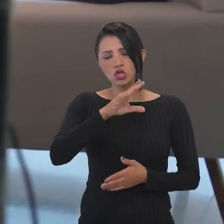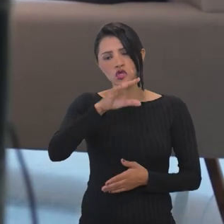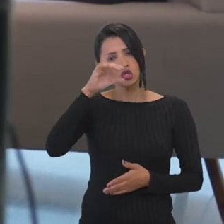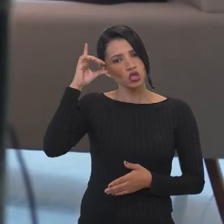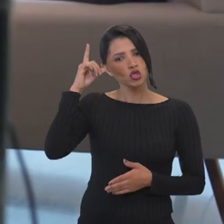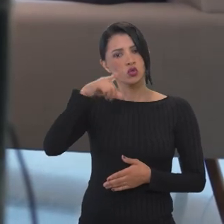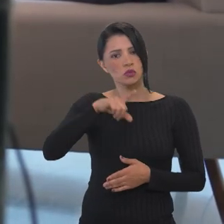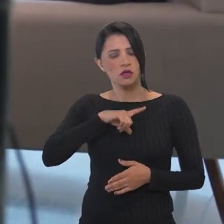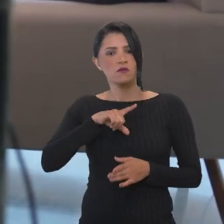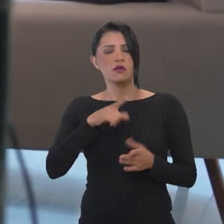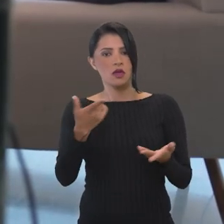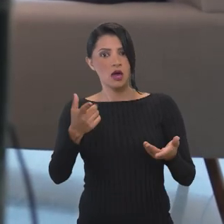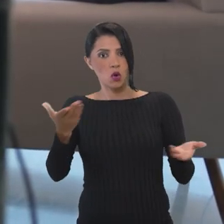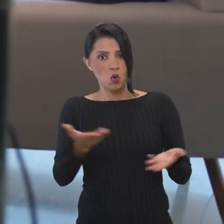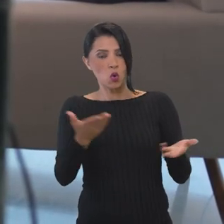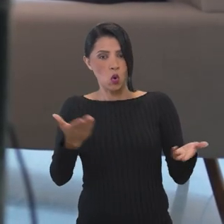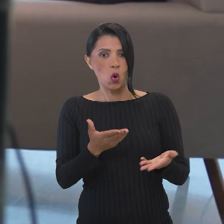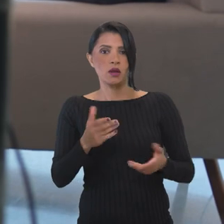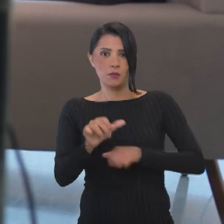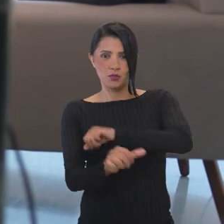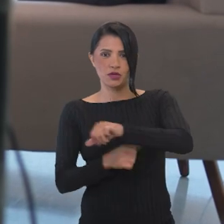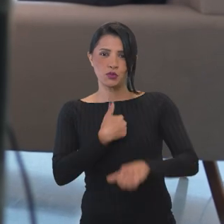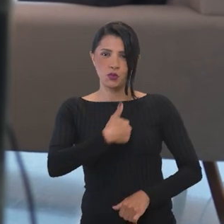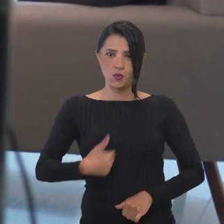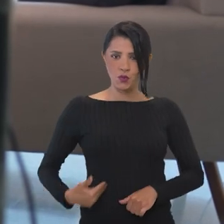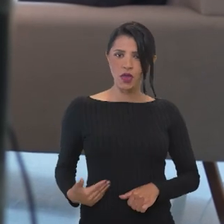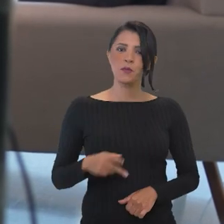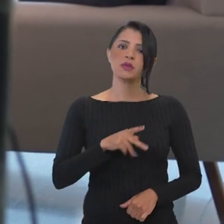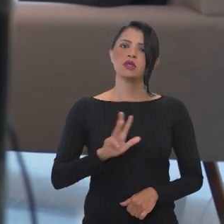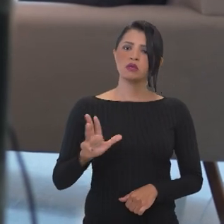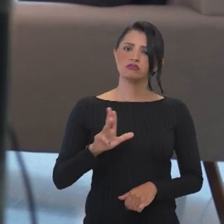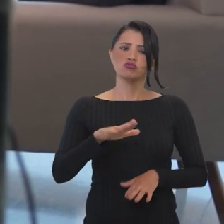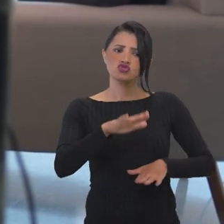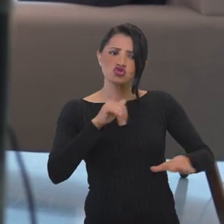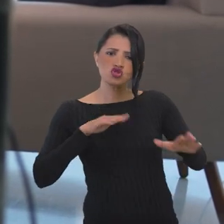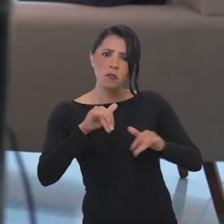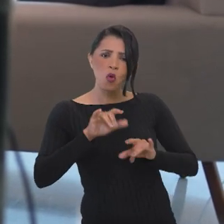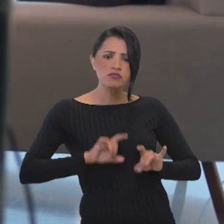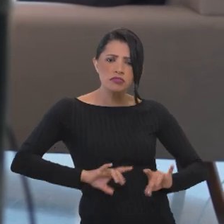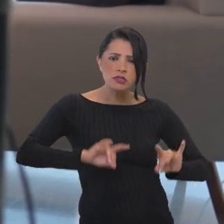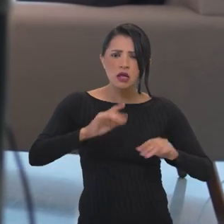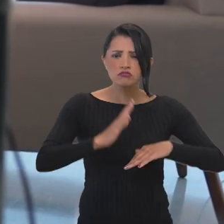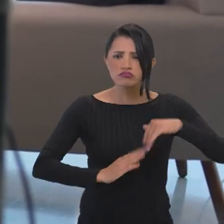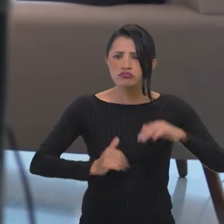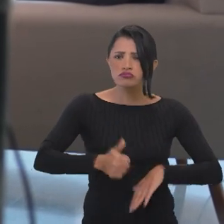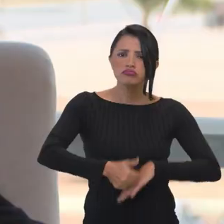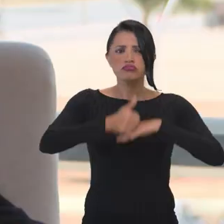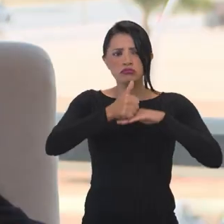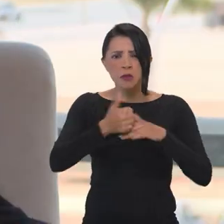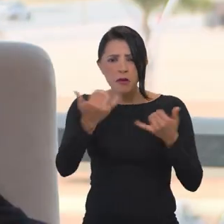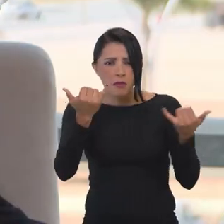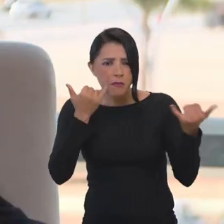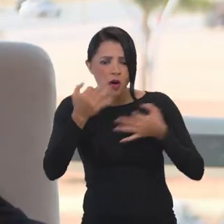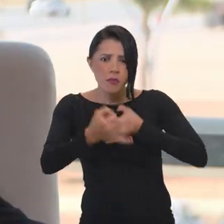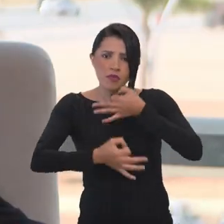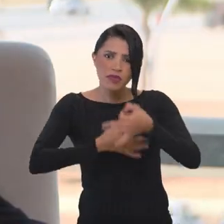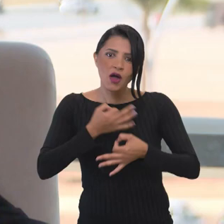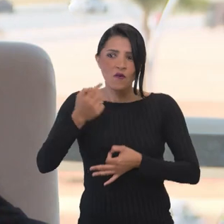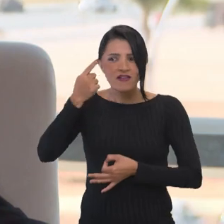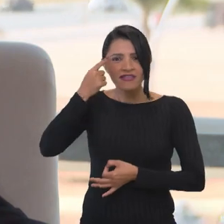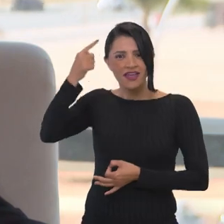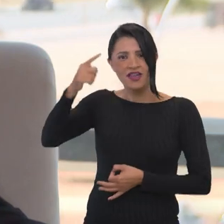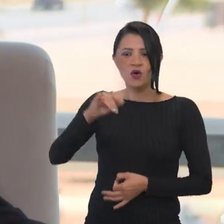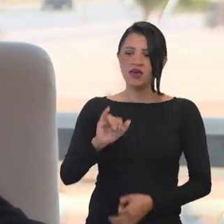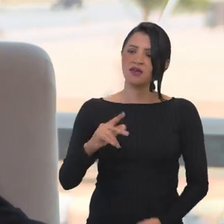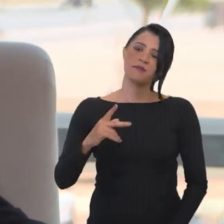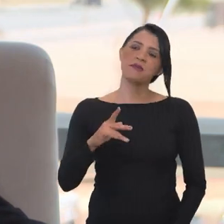Lula, durante a transição, ele ouviu vários especialistas. Essa ideia de criar o Ministério da Gestão veio de especialistas, de